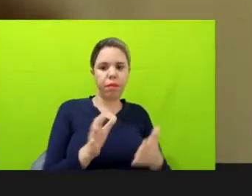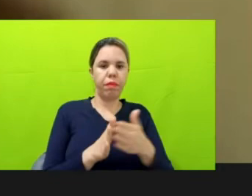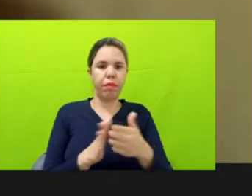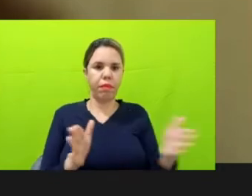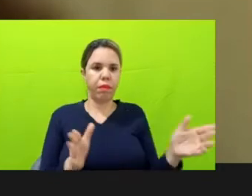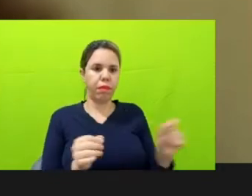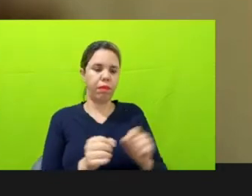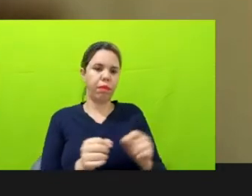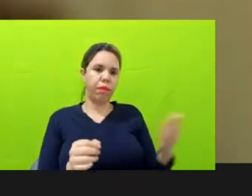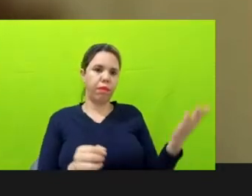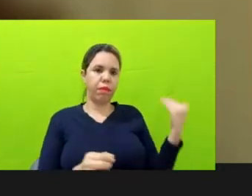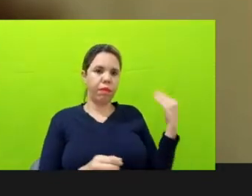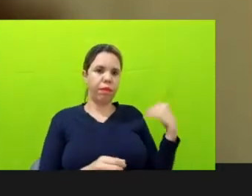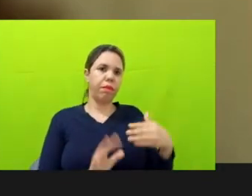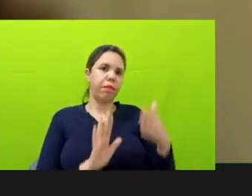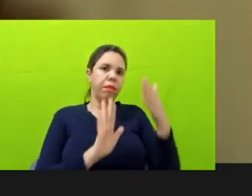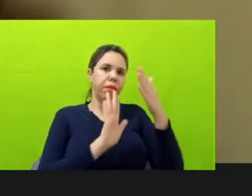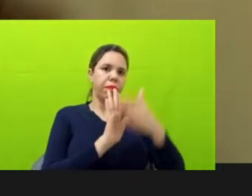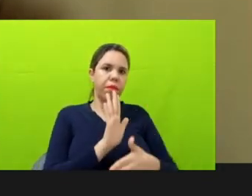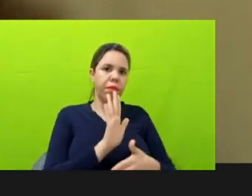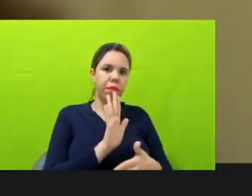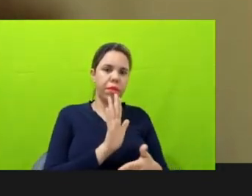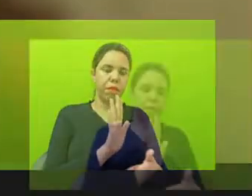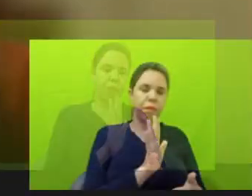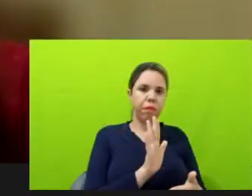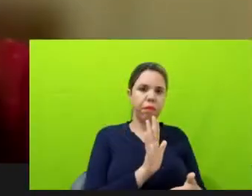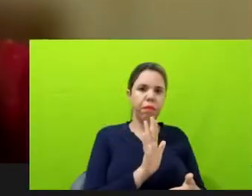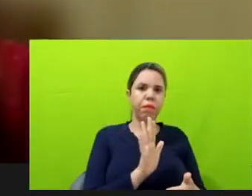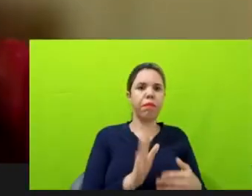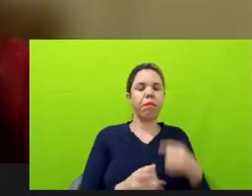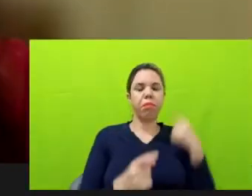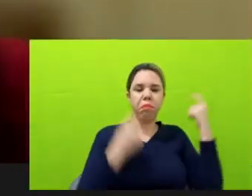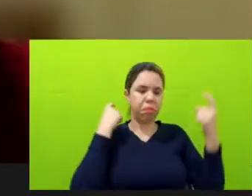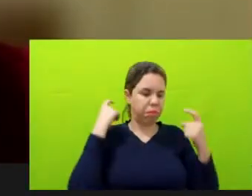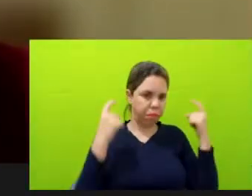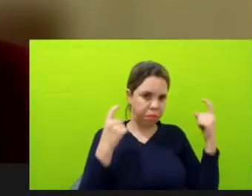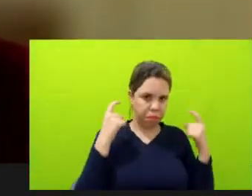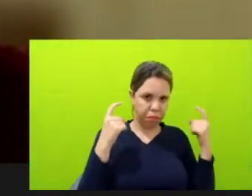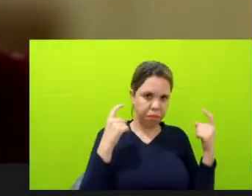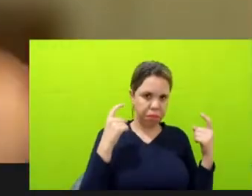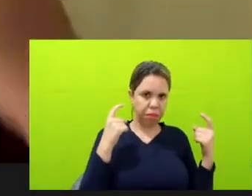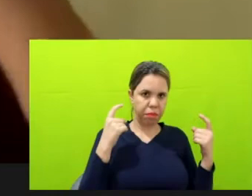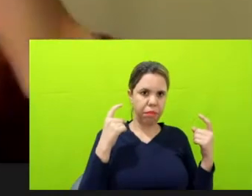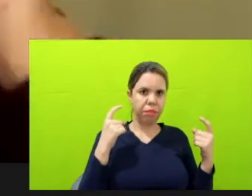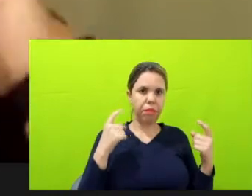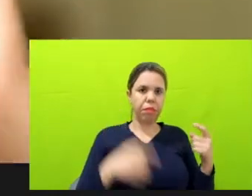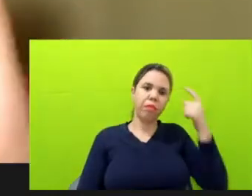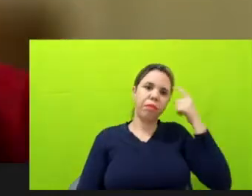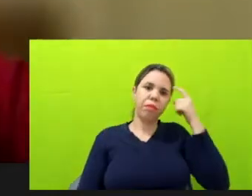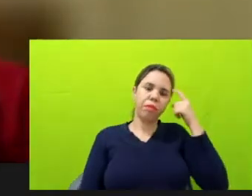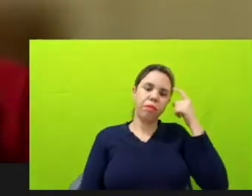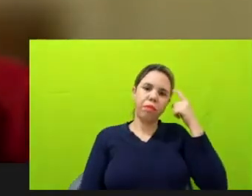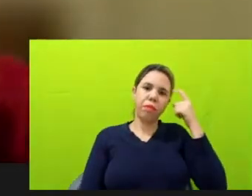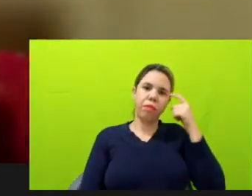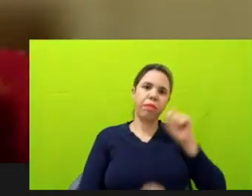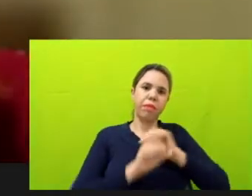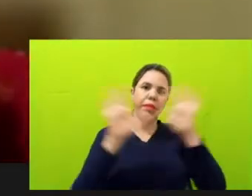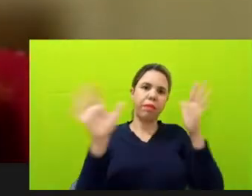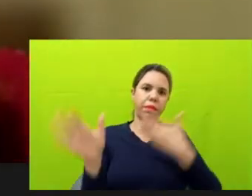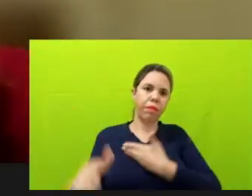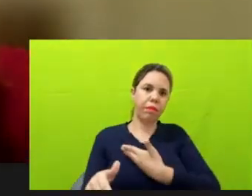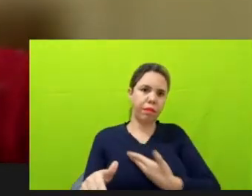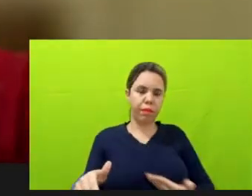revelaram, assim, uma preocupação quando a gente pensa em transparência pública no campo